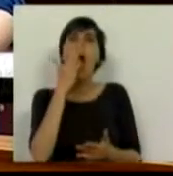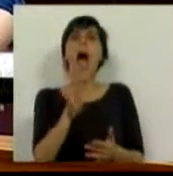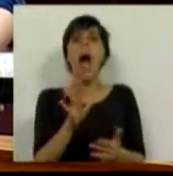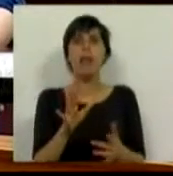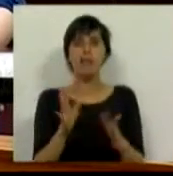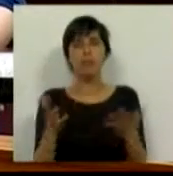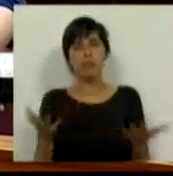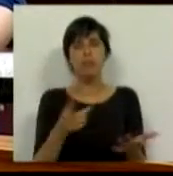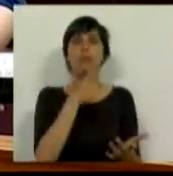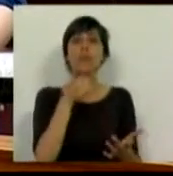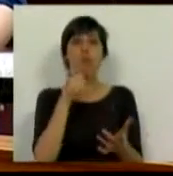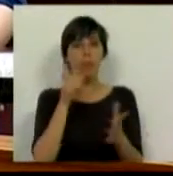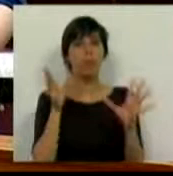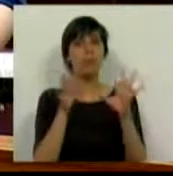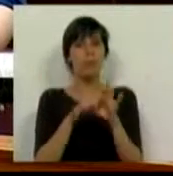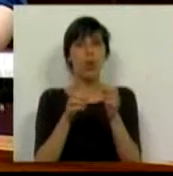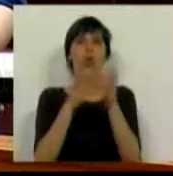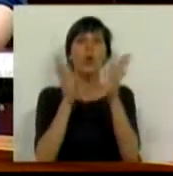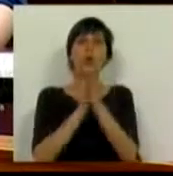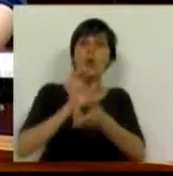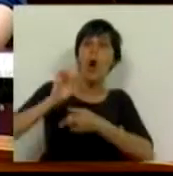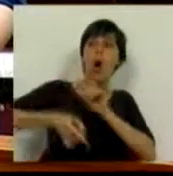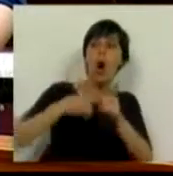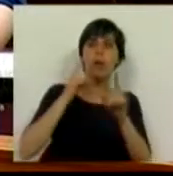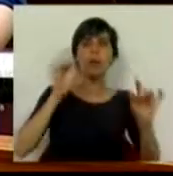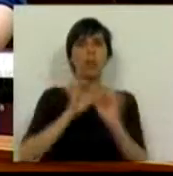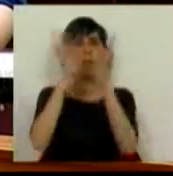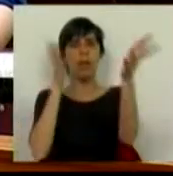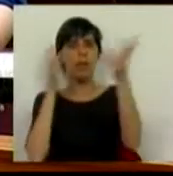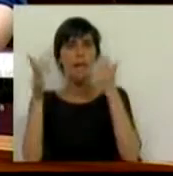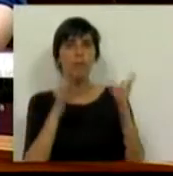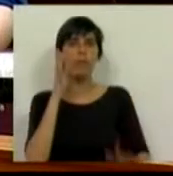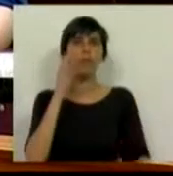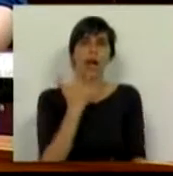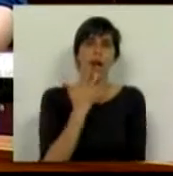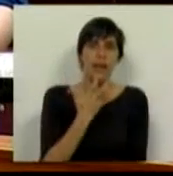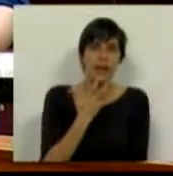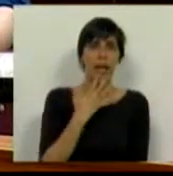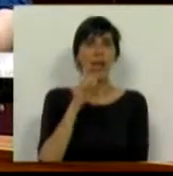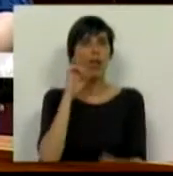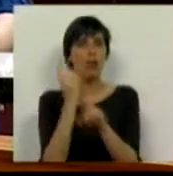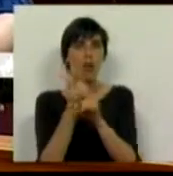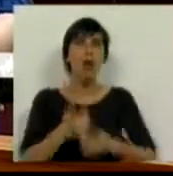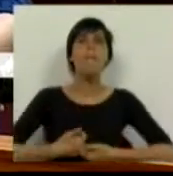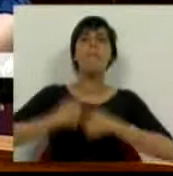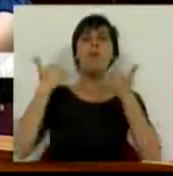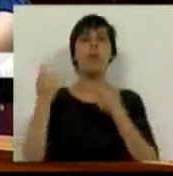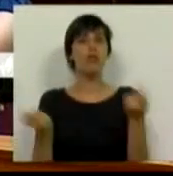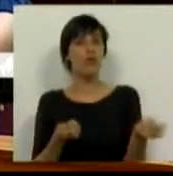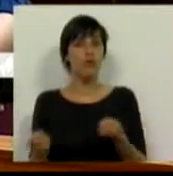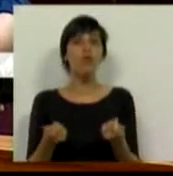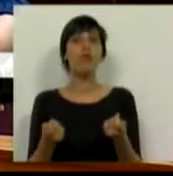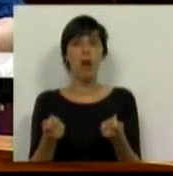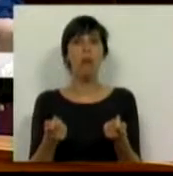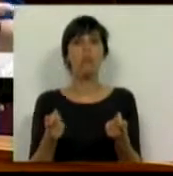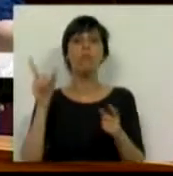de forte comprometimento com tudo o que tem a ver com transparência, com rigor, com melhor gestão